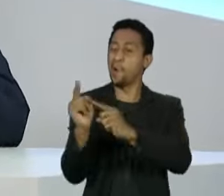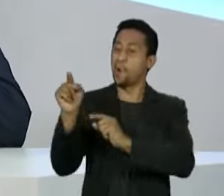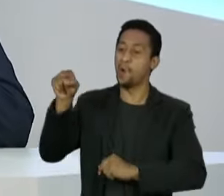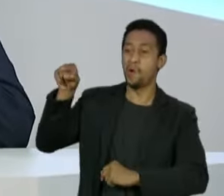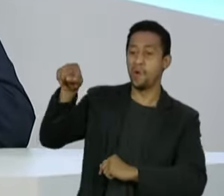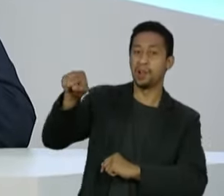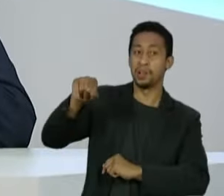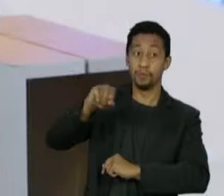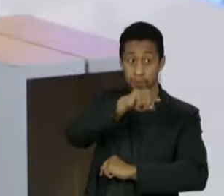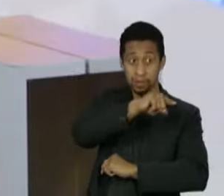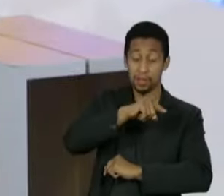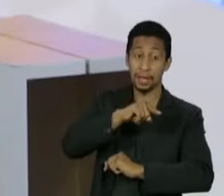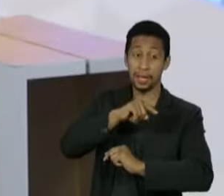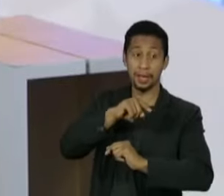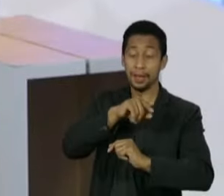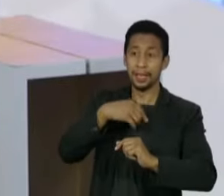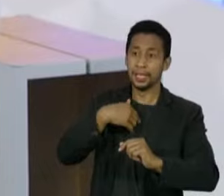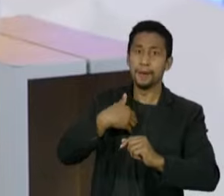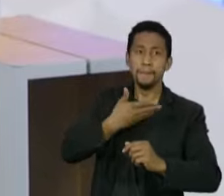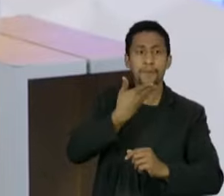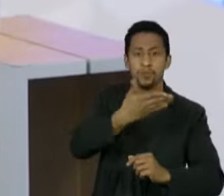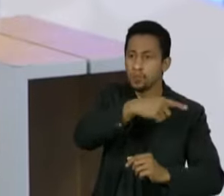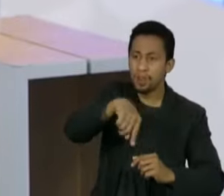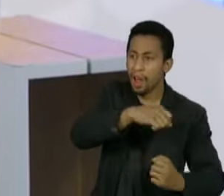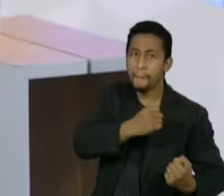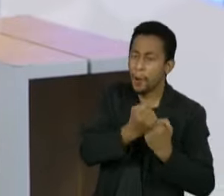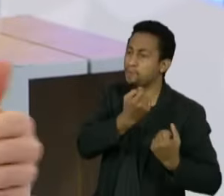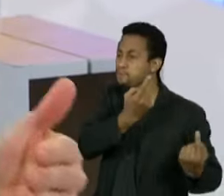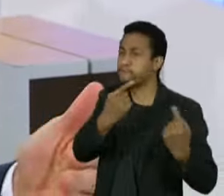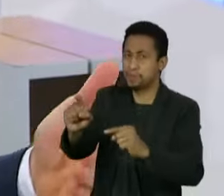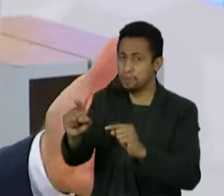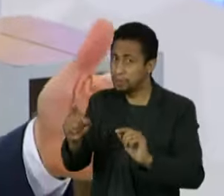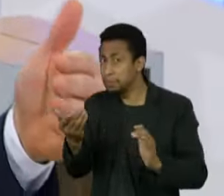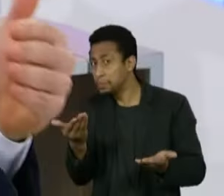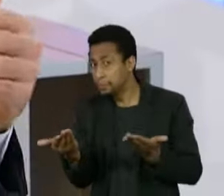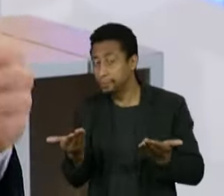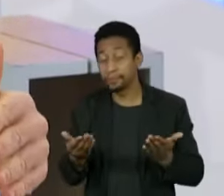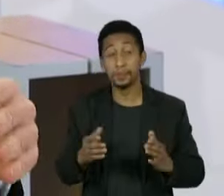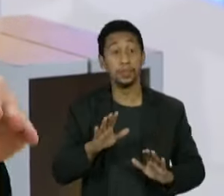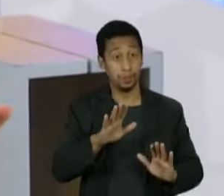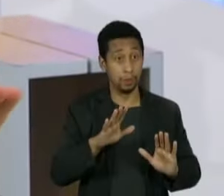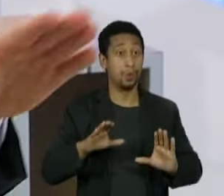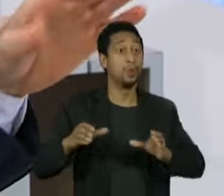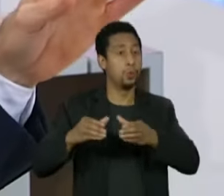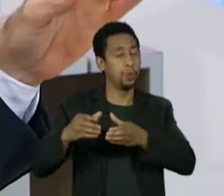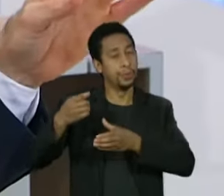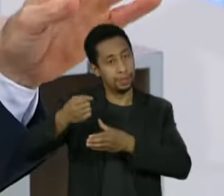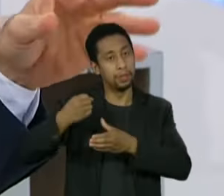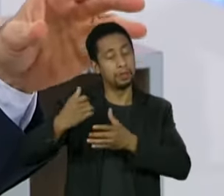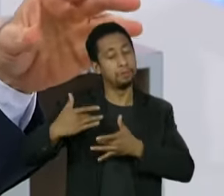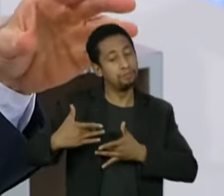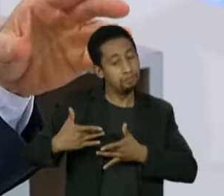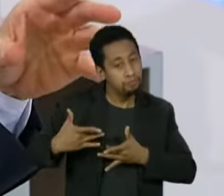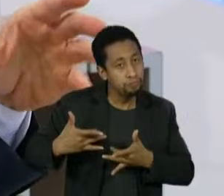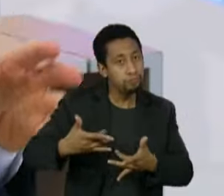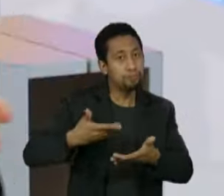usando a causa do senhor? Eu não tenho dúvida que muitas das demonstrações de solidariedade, ela foi proforme.